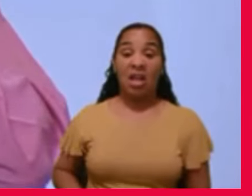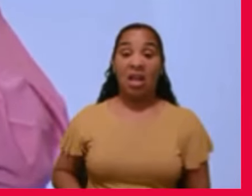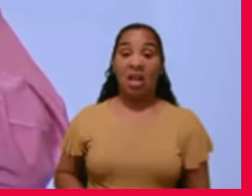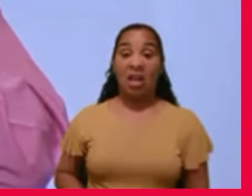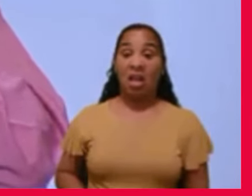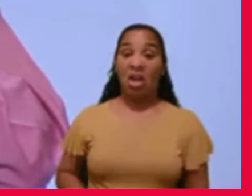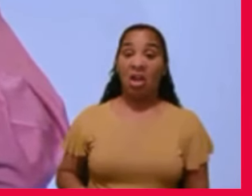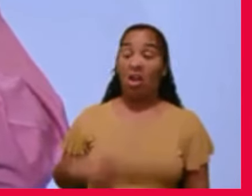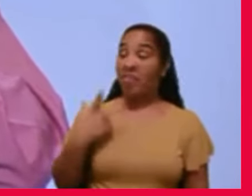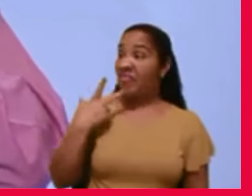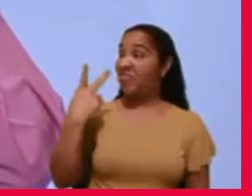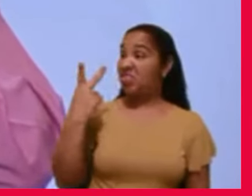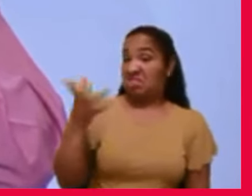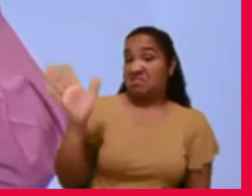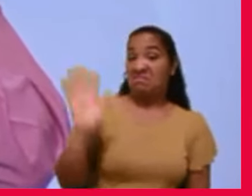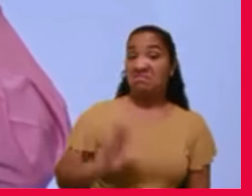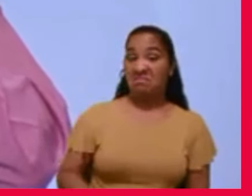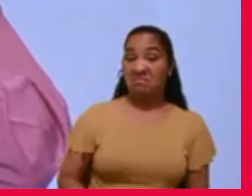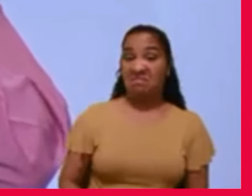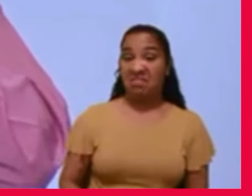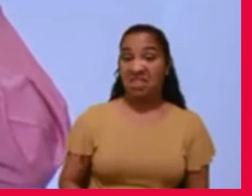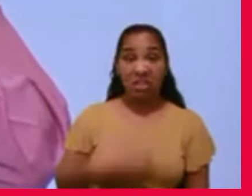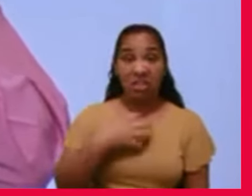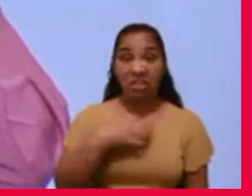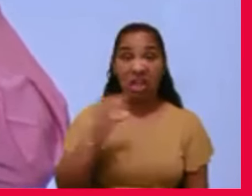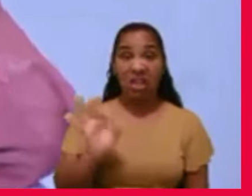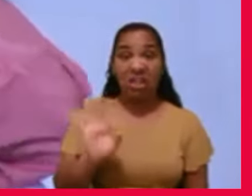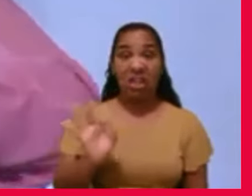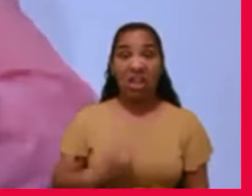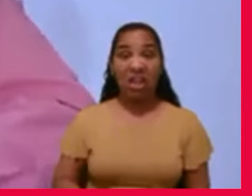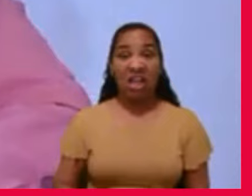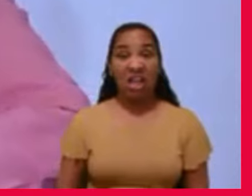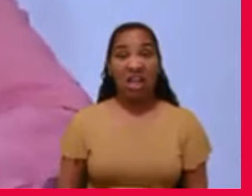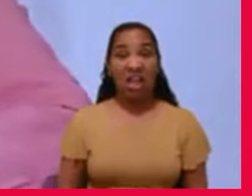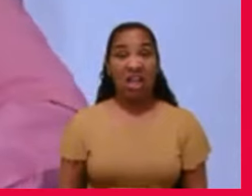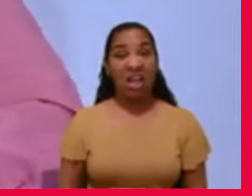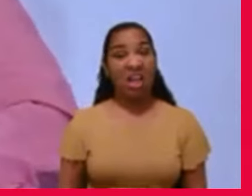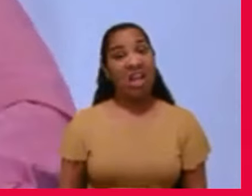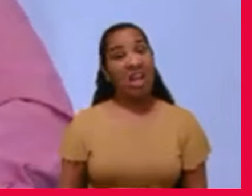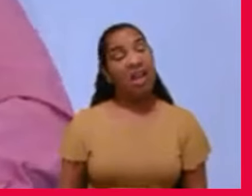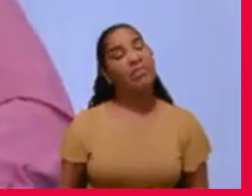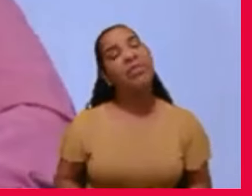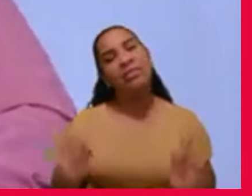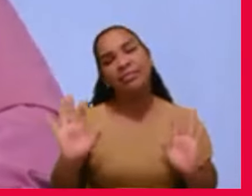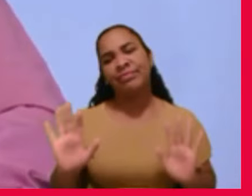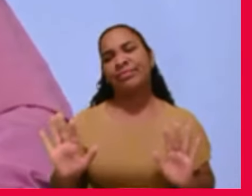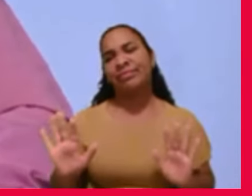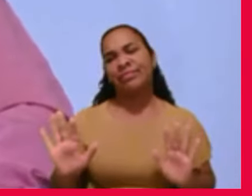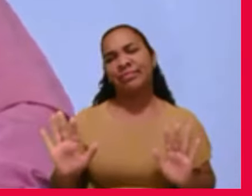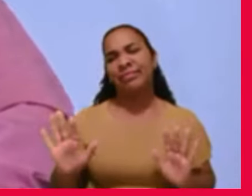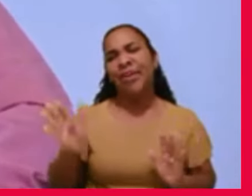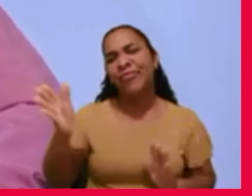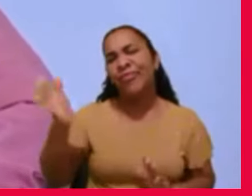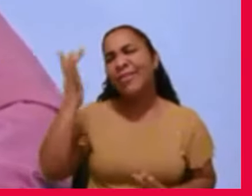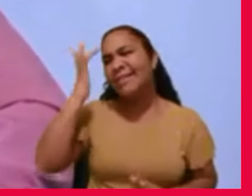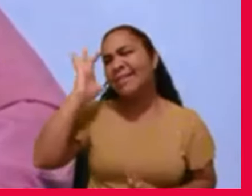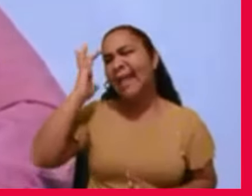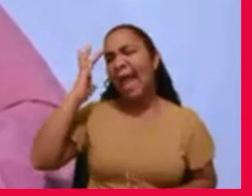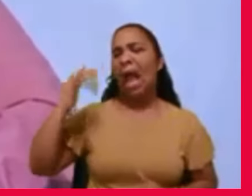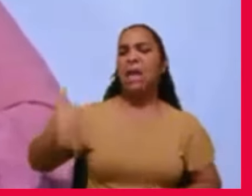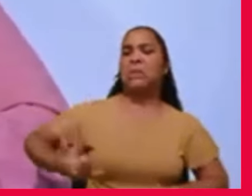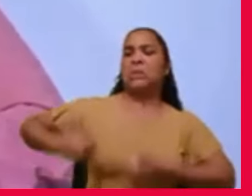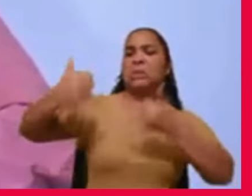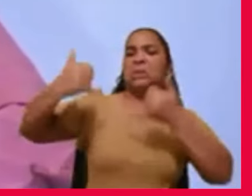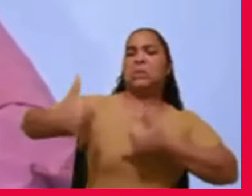dava importância, nada, ela, mas tem, eu digo, fulana, você se acha tão importante que eu vou me